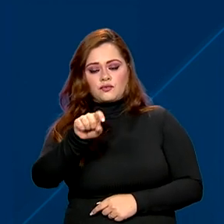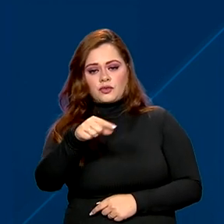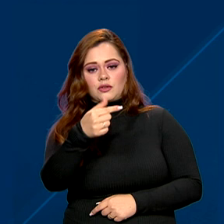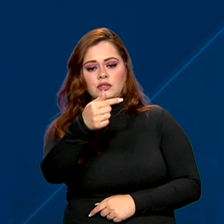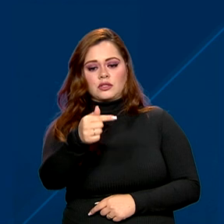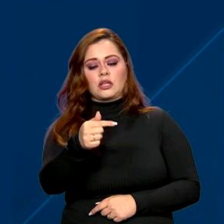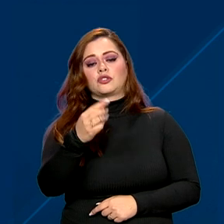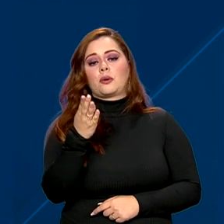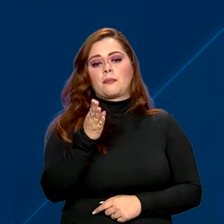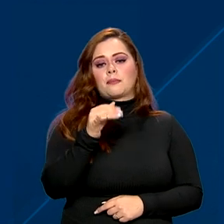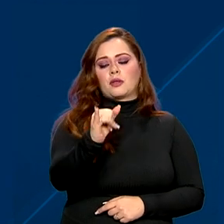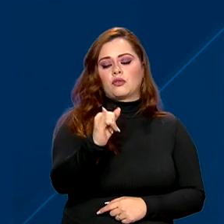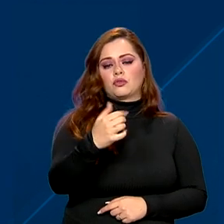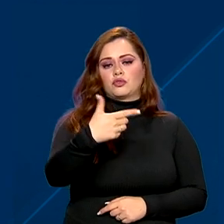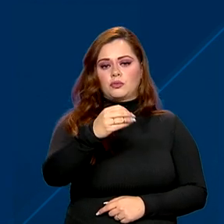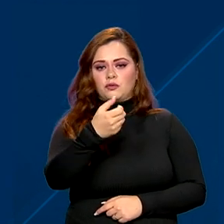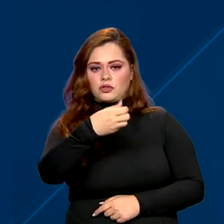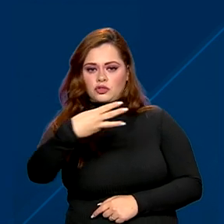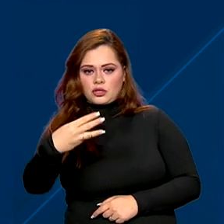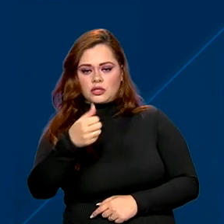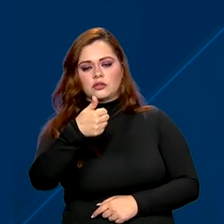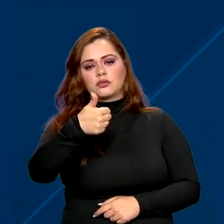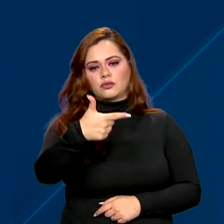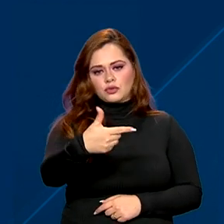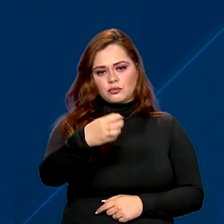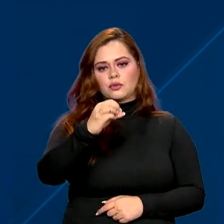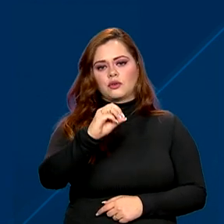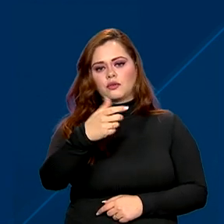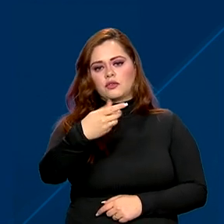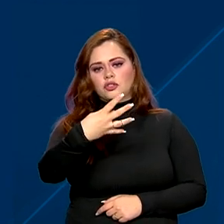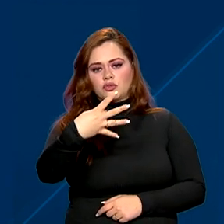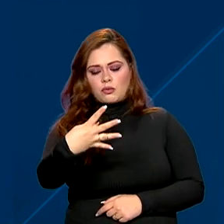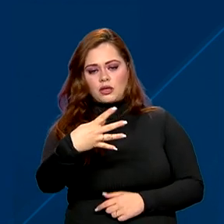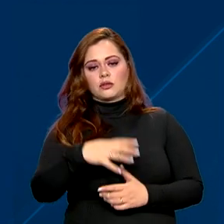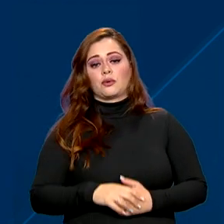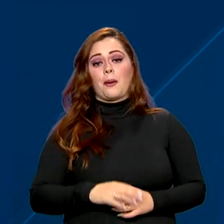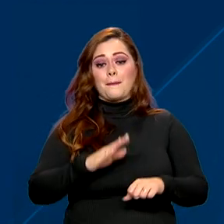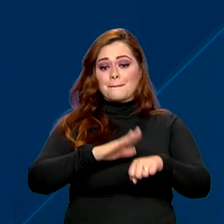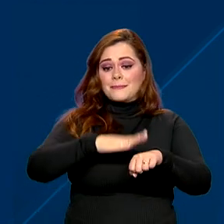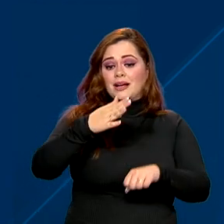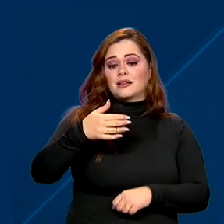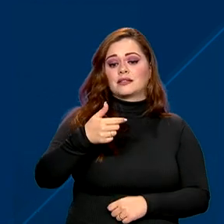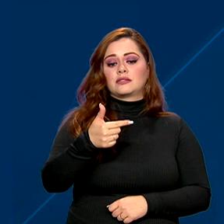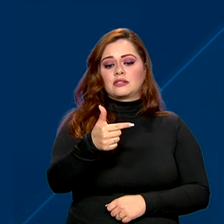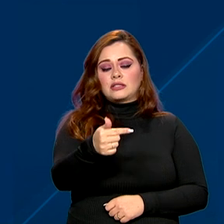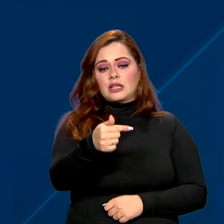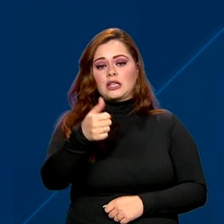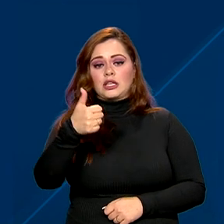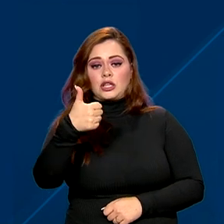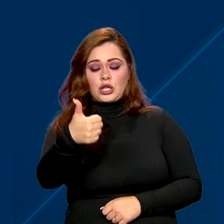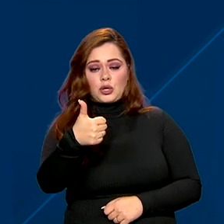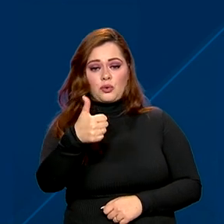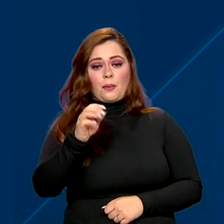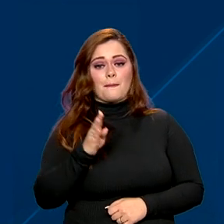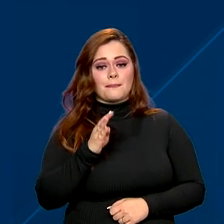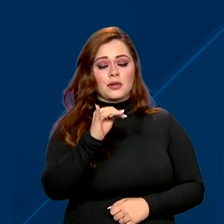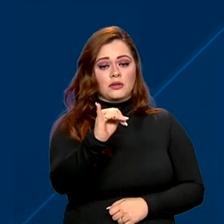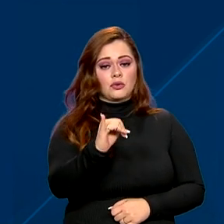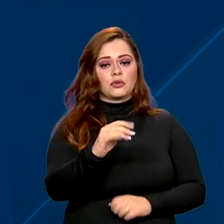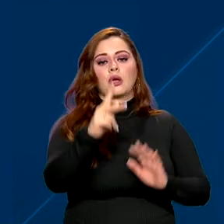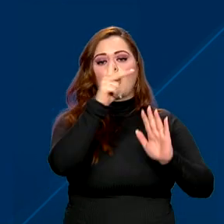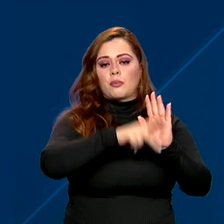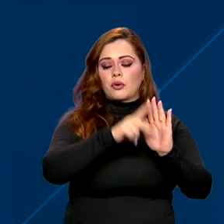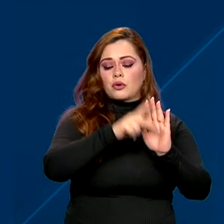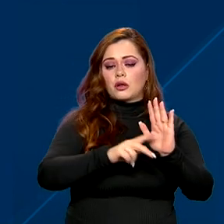-2024. Desse total, mais de R 71,5 bilhões serão para o Programa